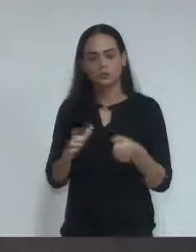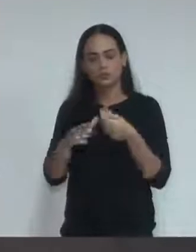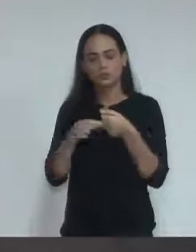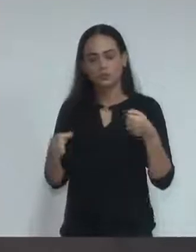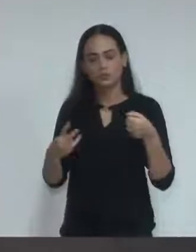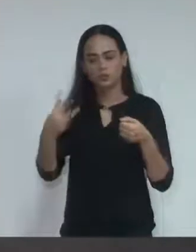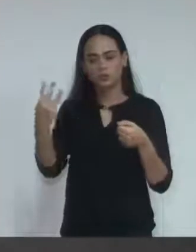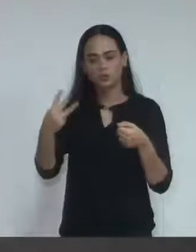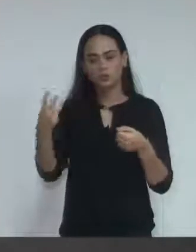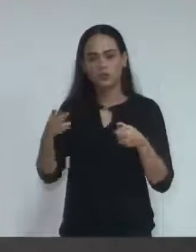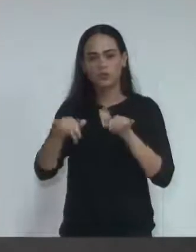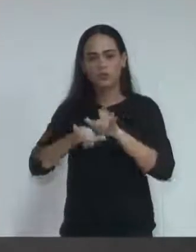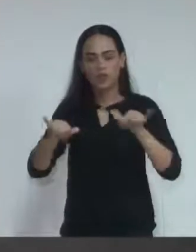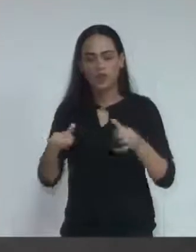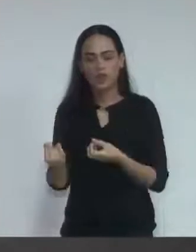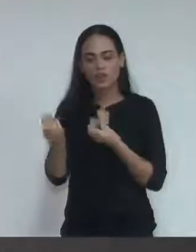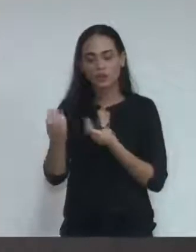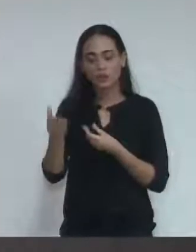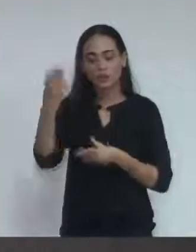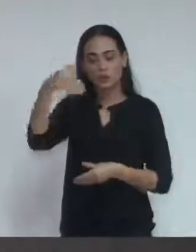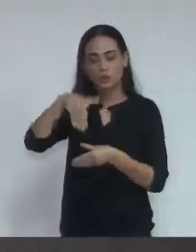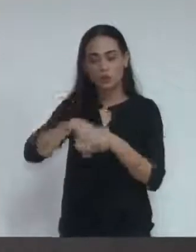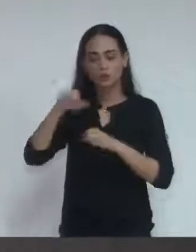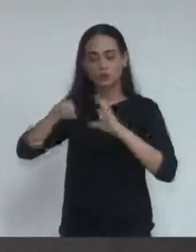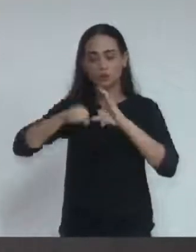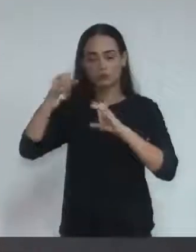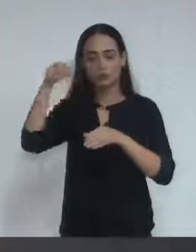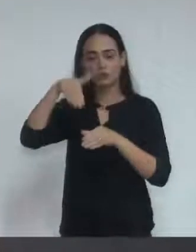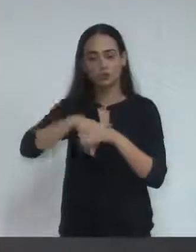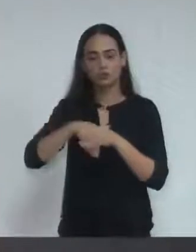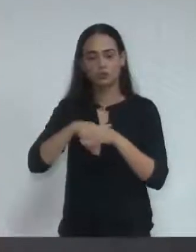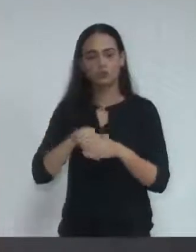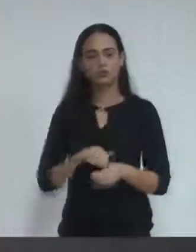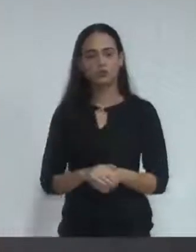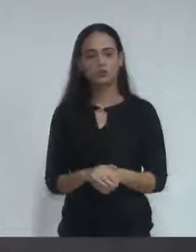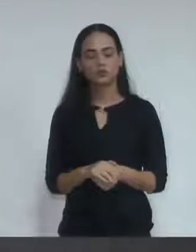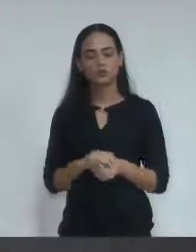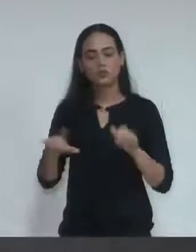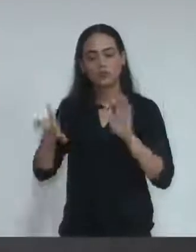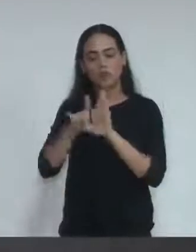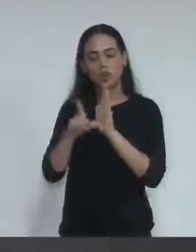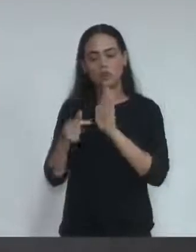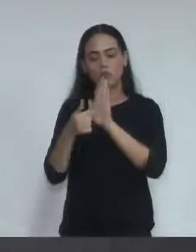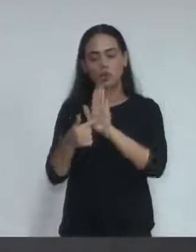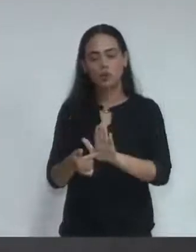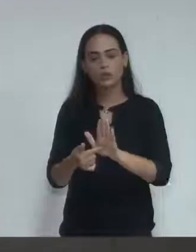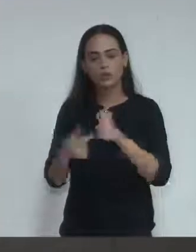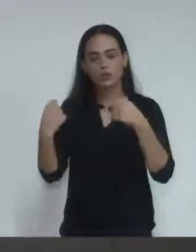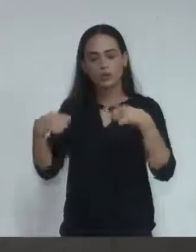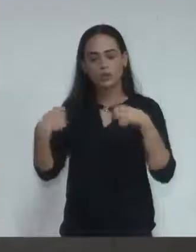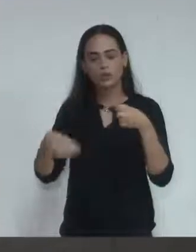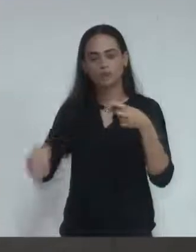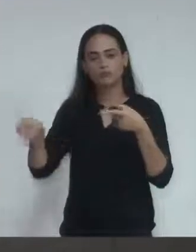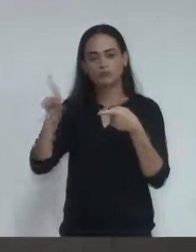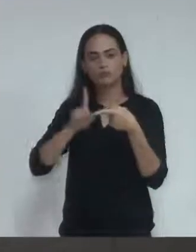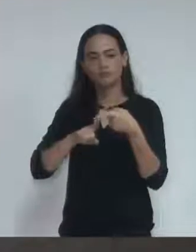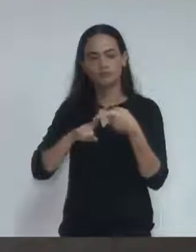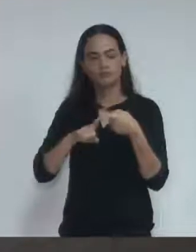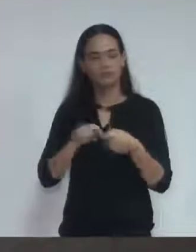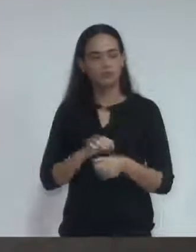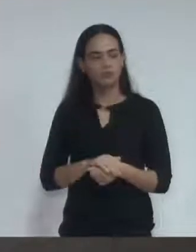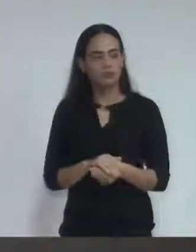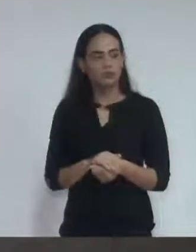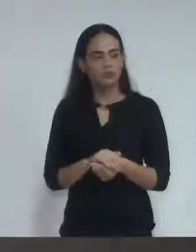informações a serem veiculadas nos vídeos educativos de que trata a presente lei deverão abordar os seguintes temas, dentre